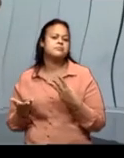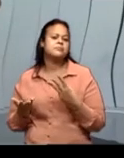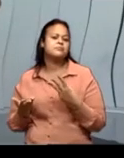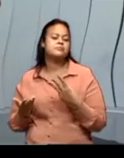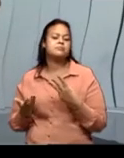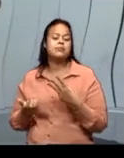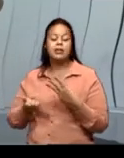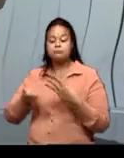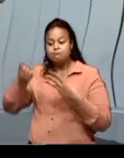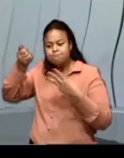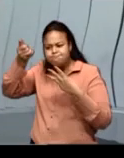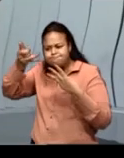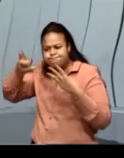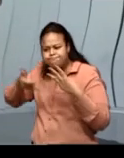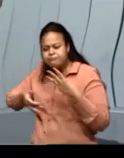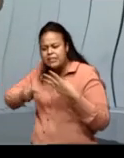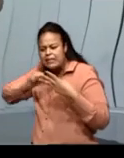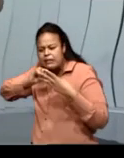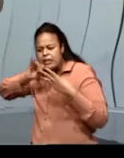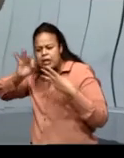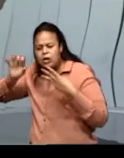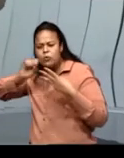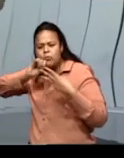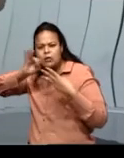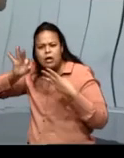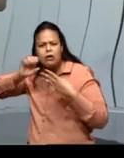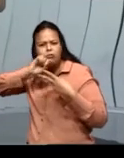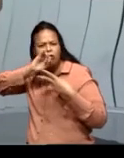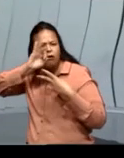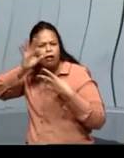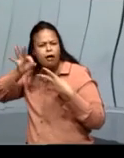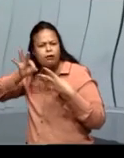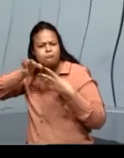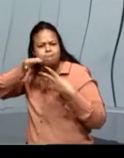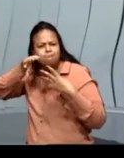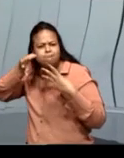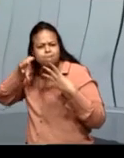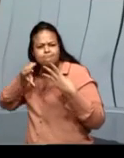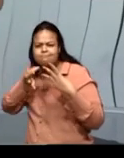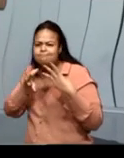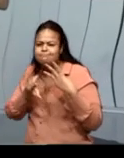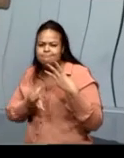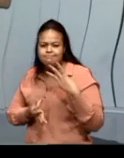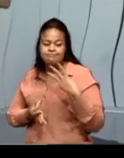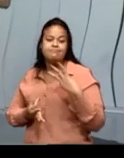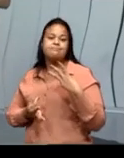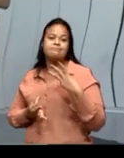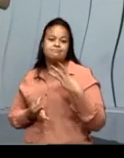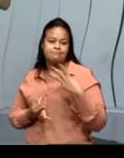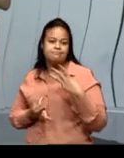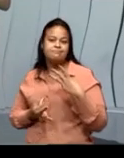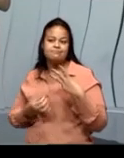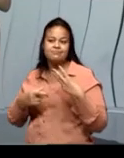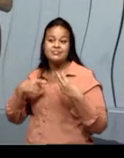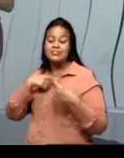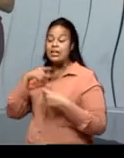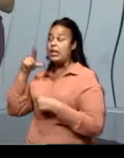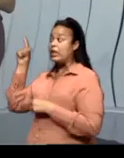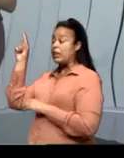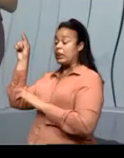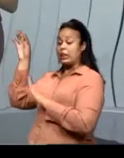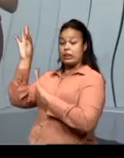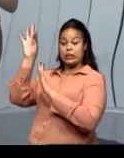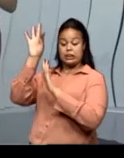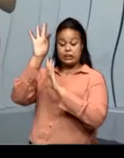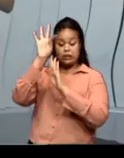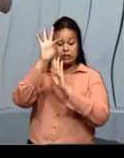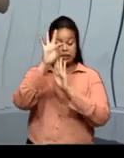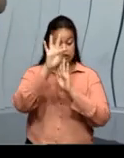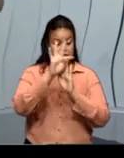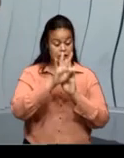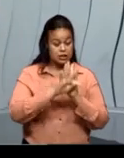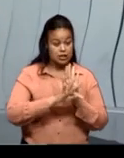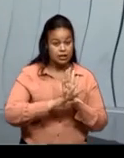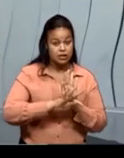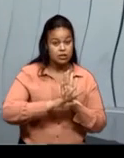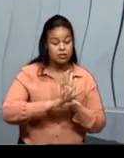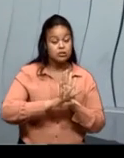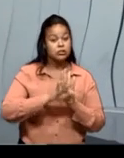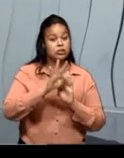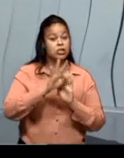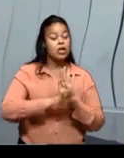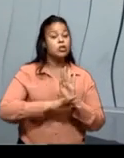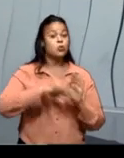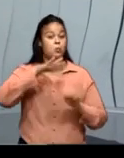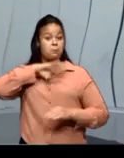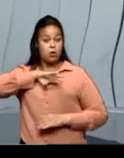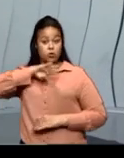descrevendo, dando detalhes. E ela tem uma parte que ela é um texto injutivo,